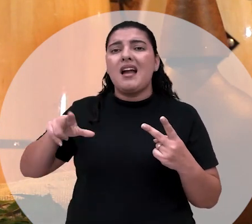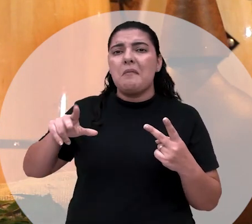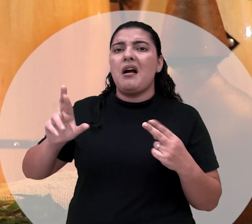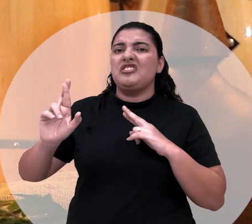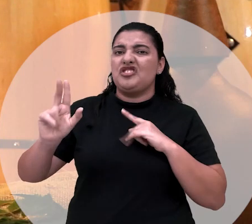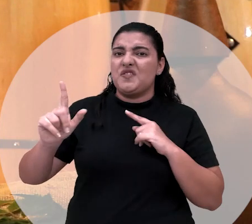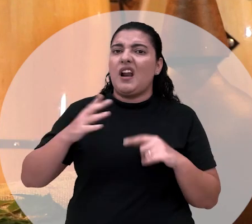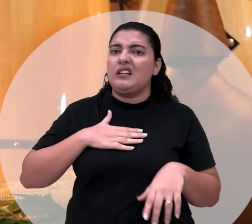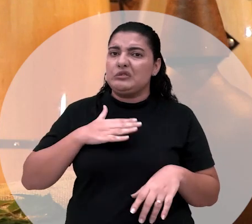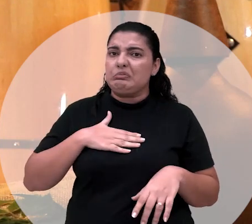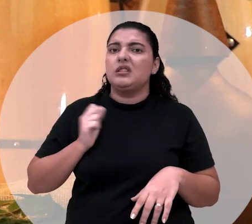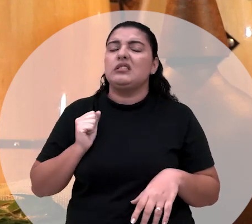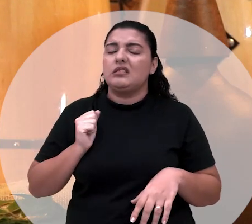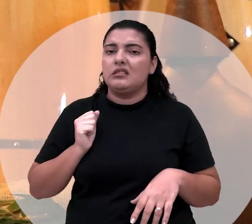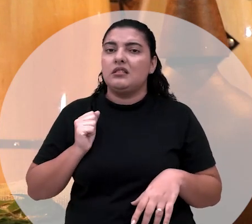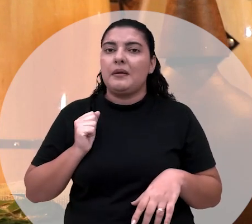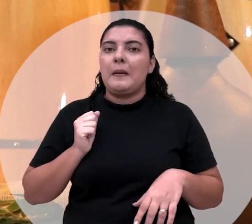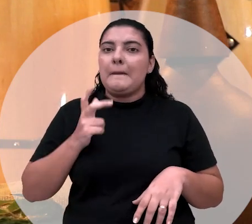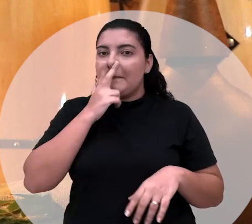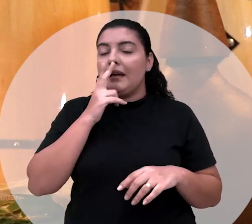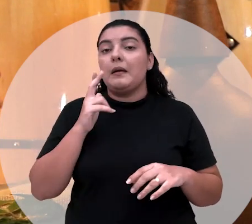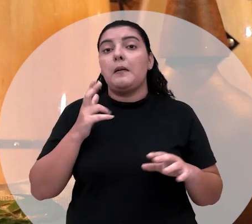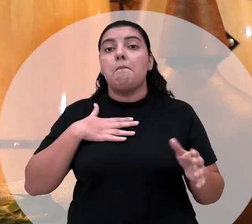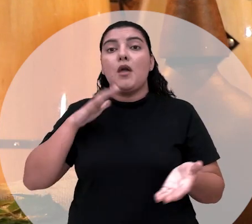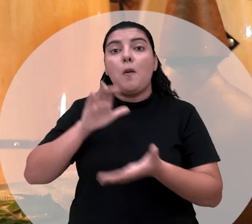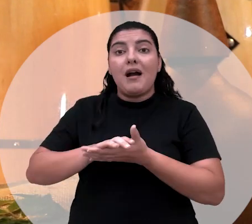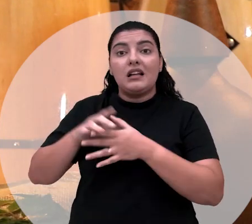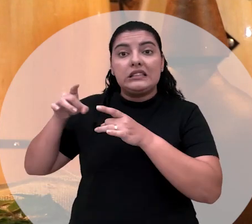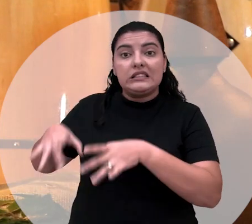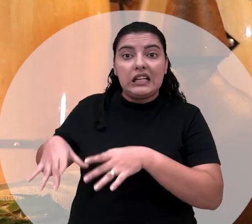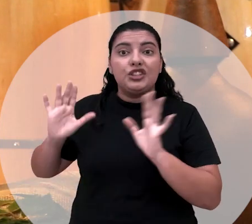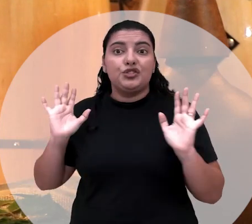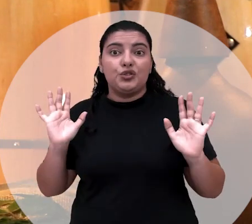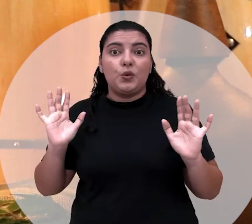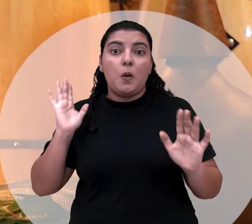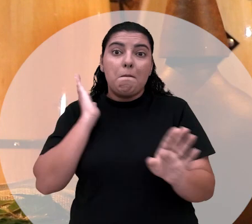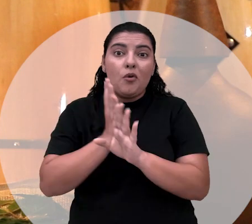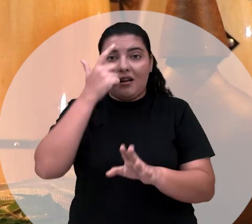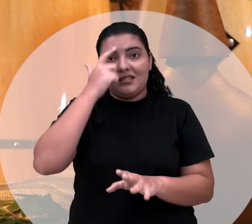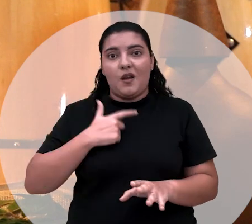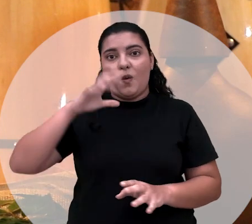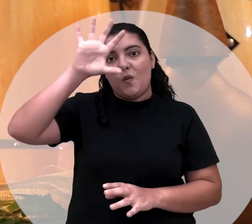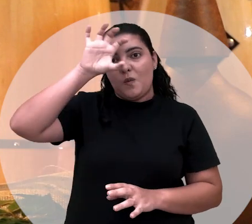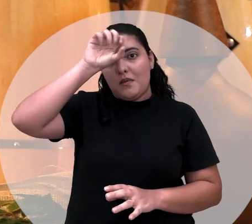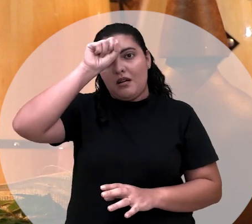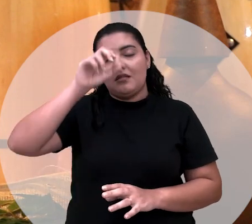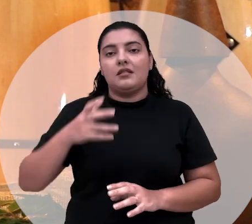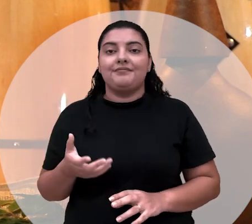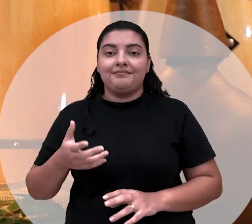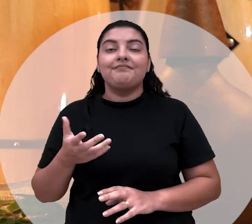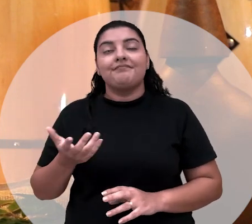diferente comigo. Então, eu costumo dizer assim, meu marido me deixou porque eu virei um bandista. Então, assim, a entidade, ela